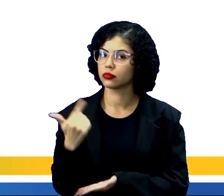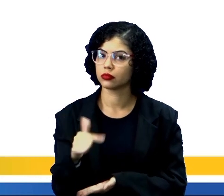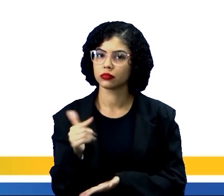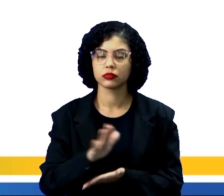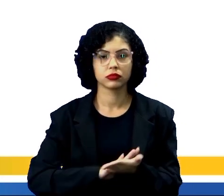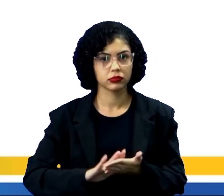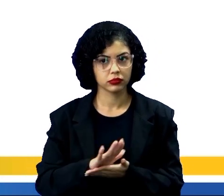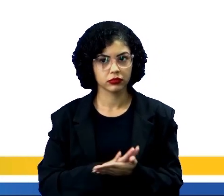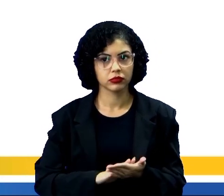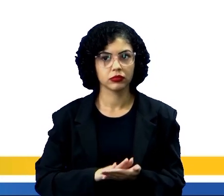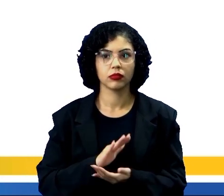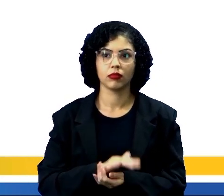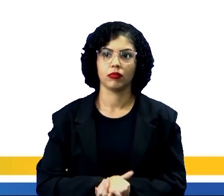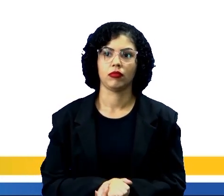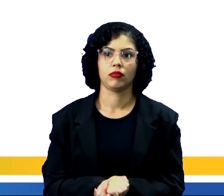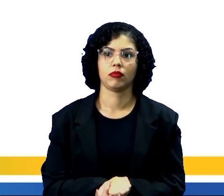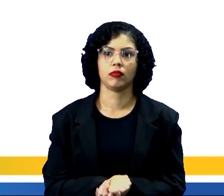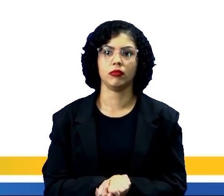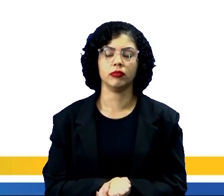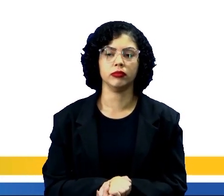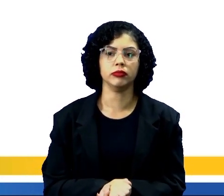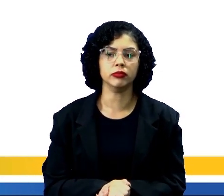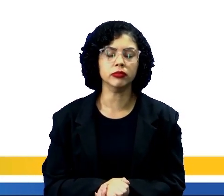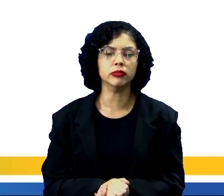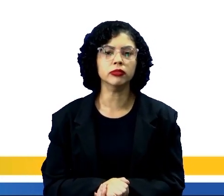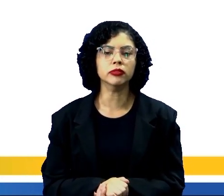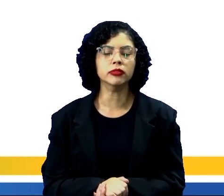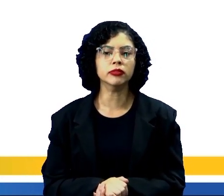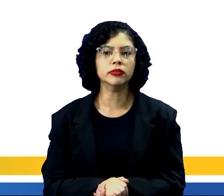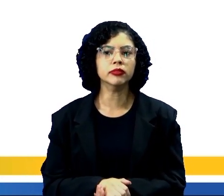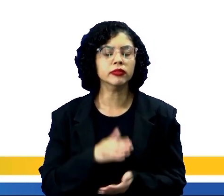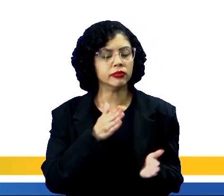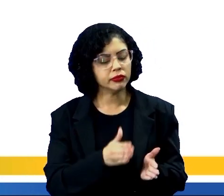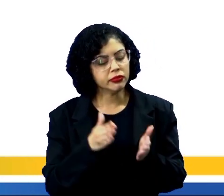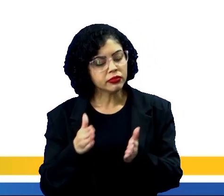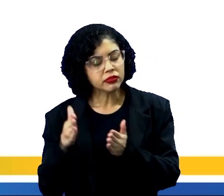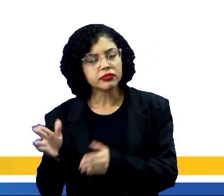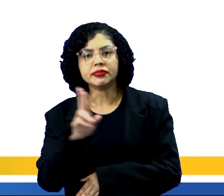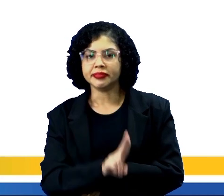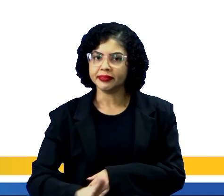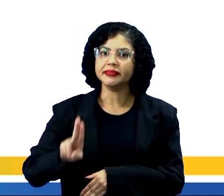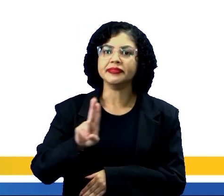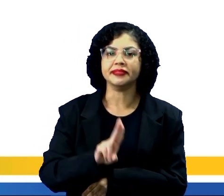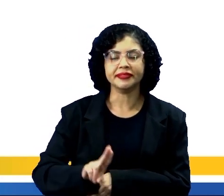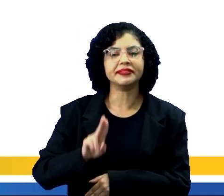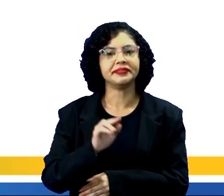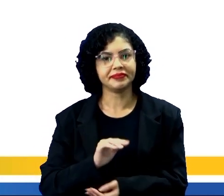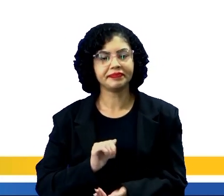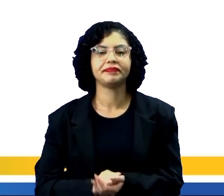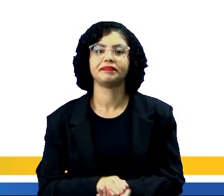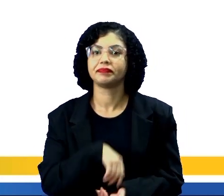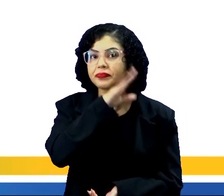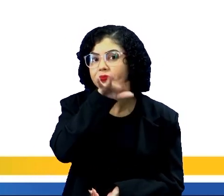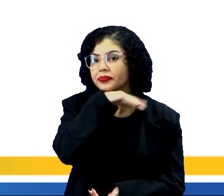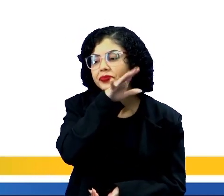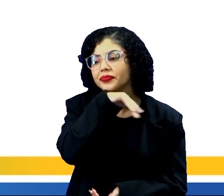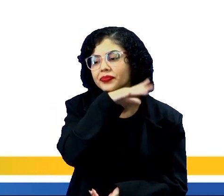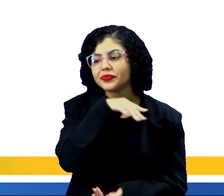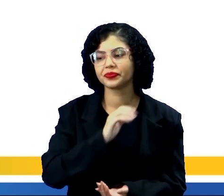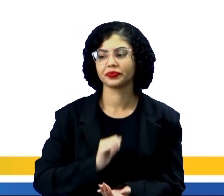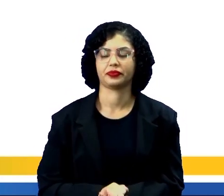existiam os meios de transporte. E depois de passar de um tempo, eles começaram a usar os